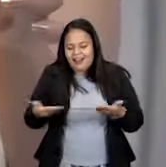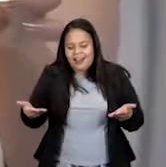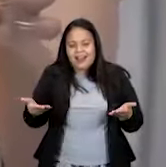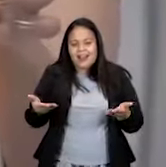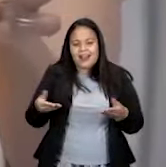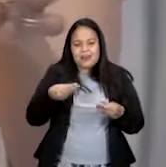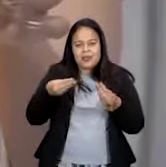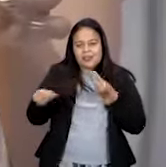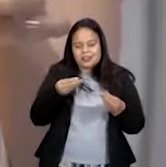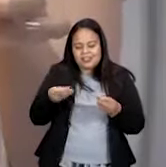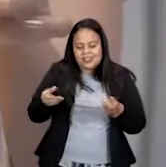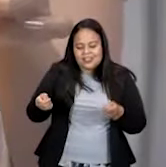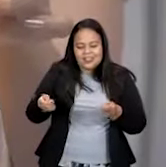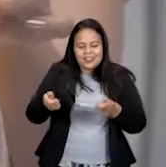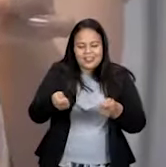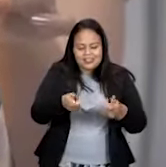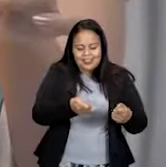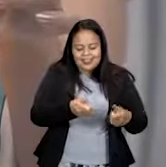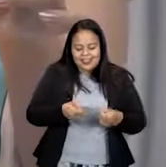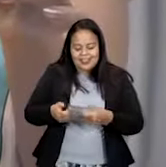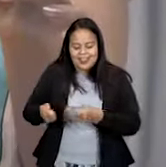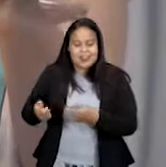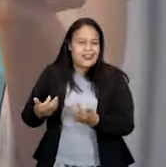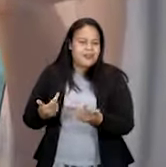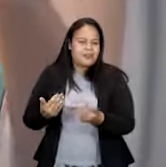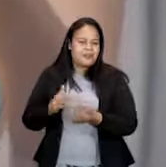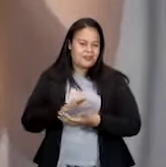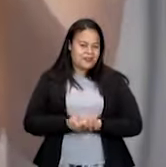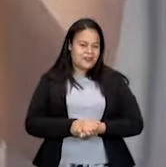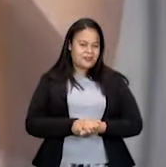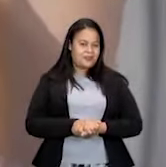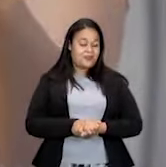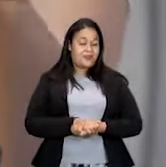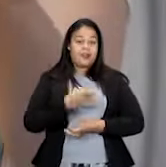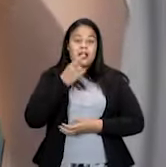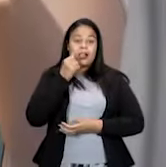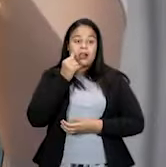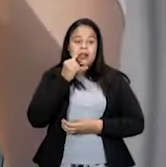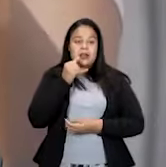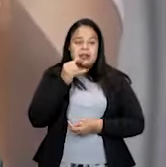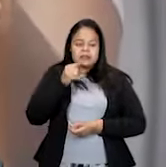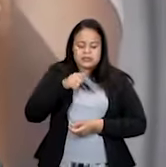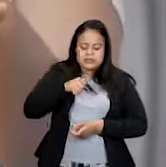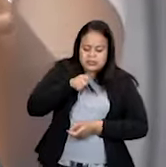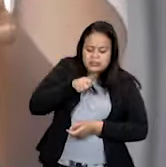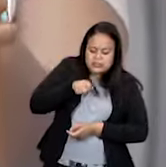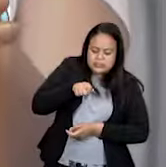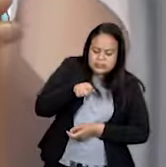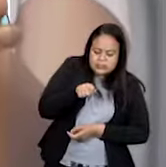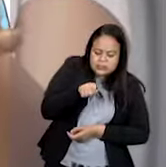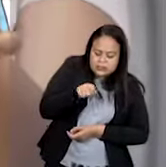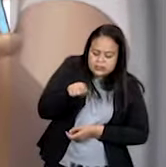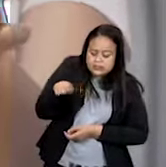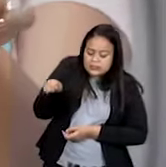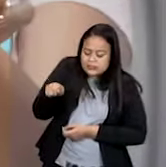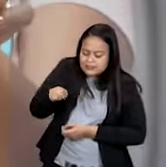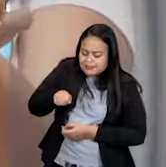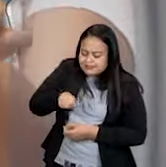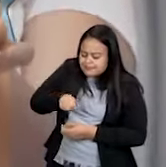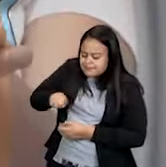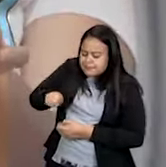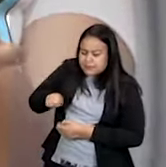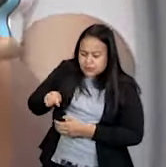Vocês vão pegar um lápis. E vão apertar o lápis na linha. Acho que deve dar pra vocês perceberem. Que a minha linha está